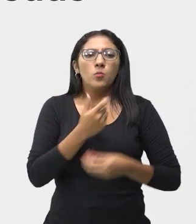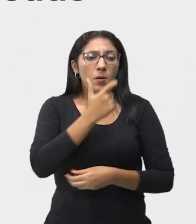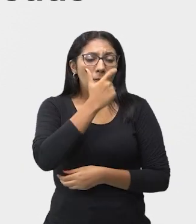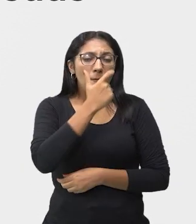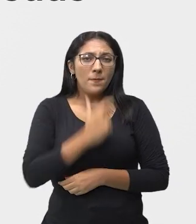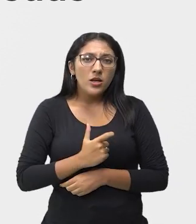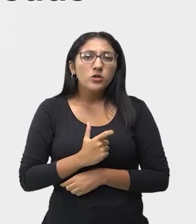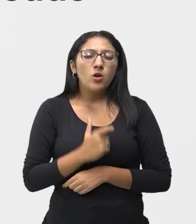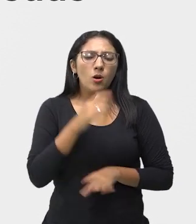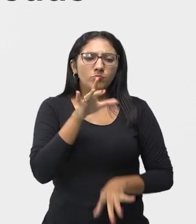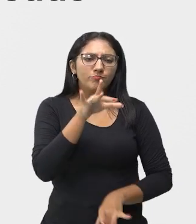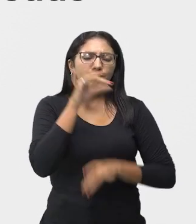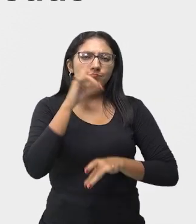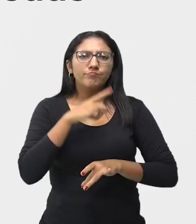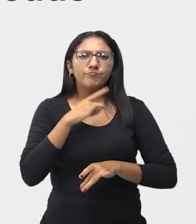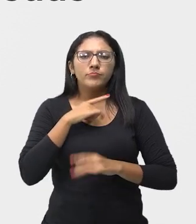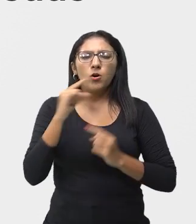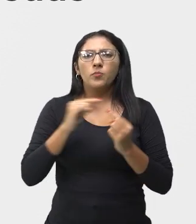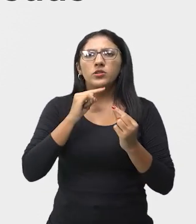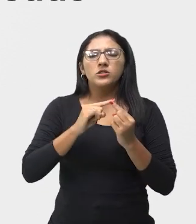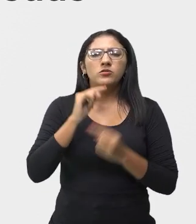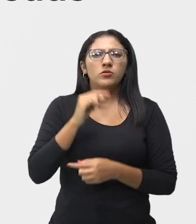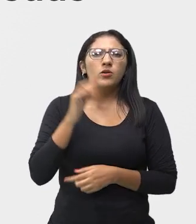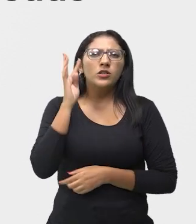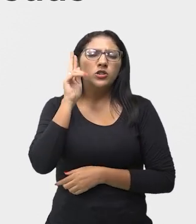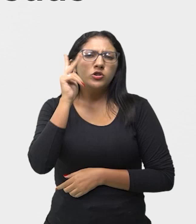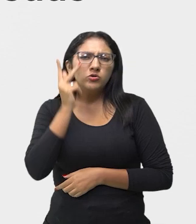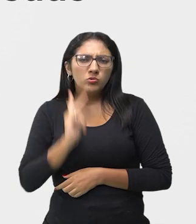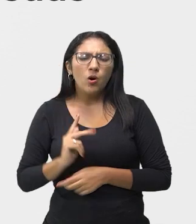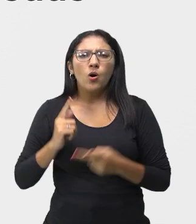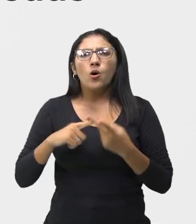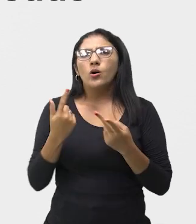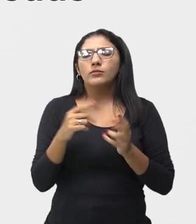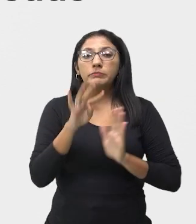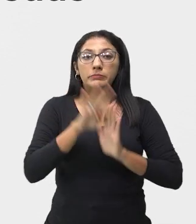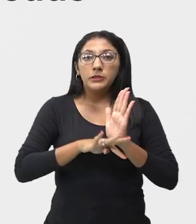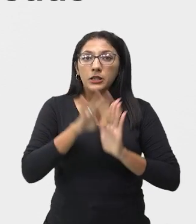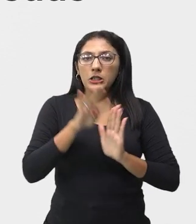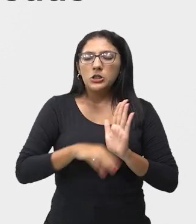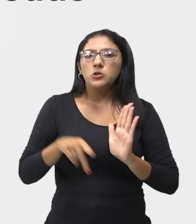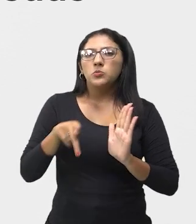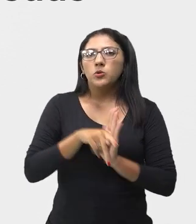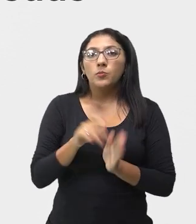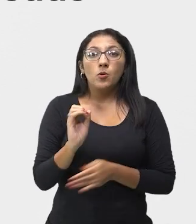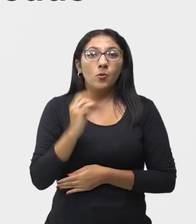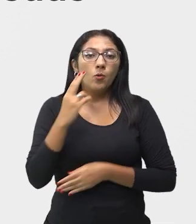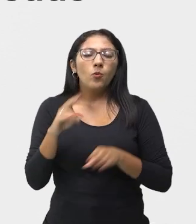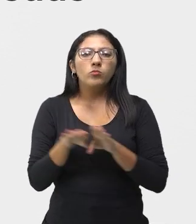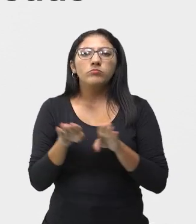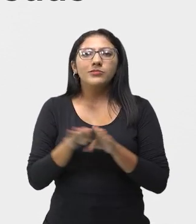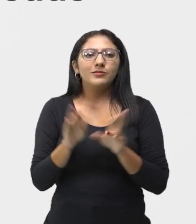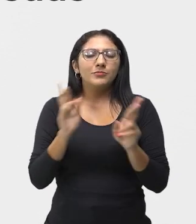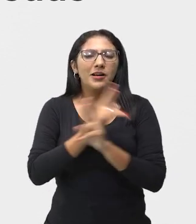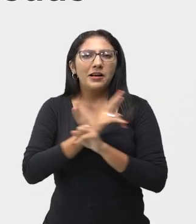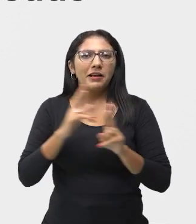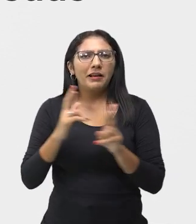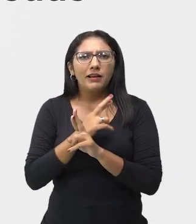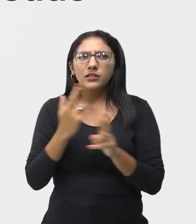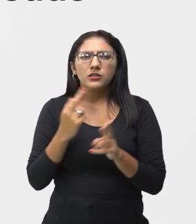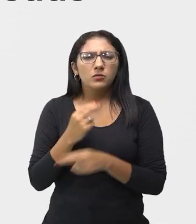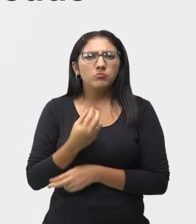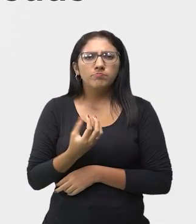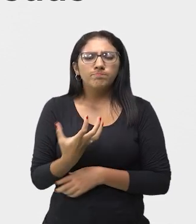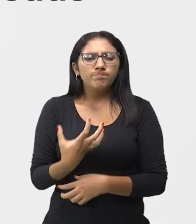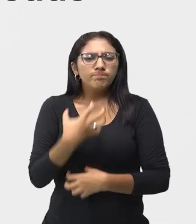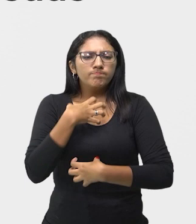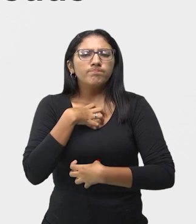narra enredos, relata eventos, elabora textos ou gera atmosferas concretas por